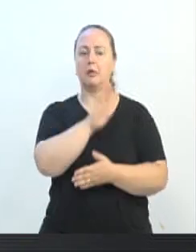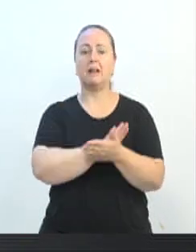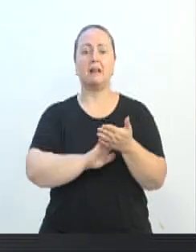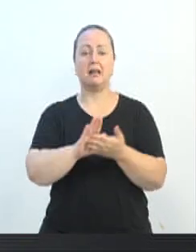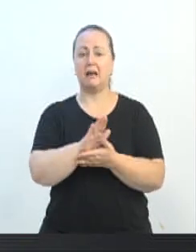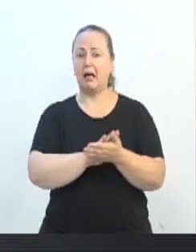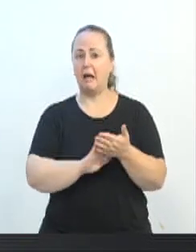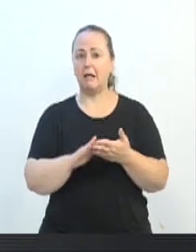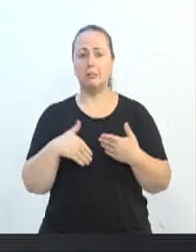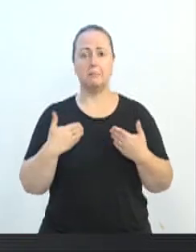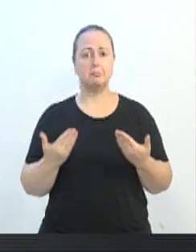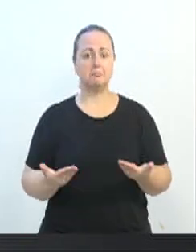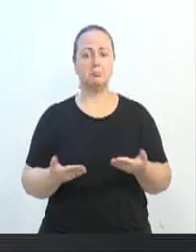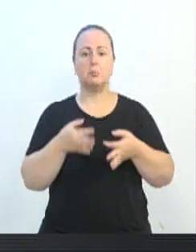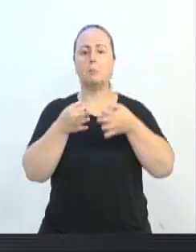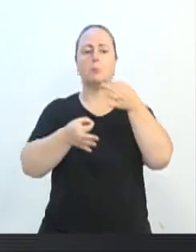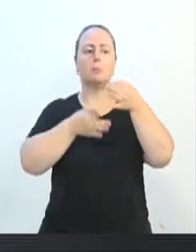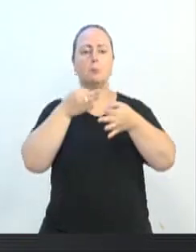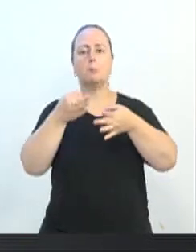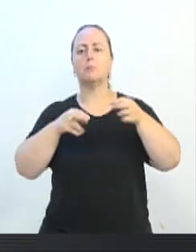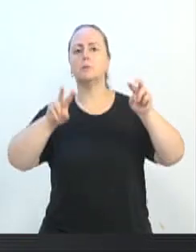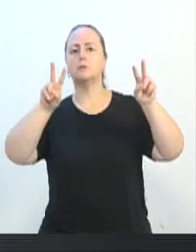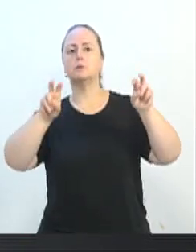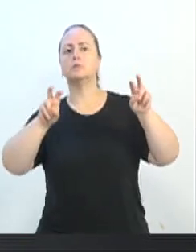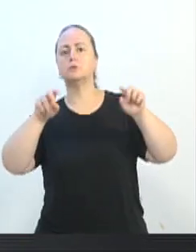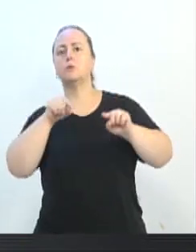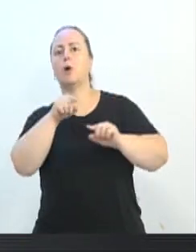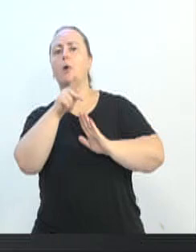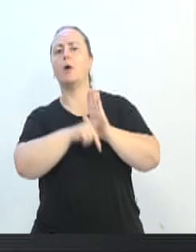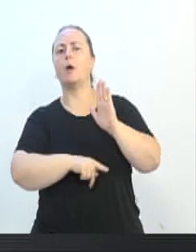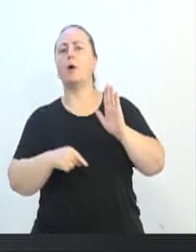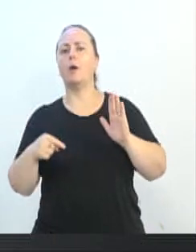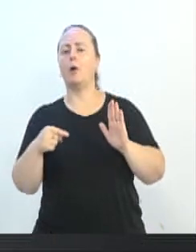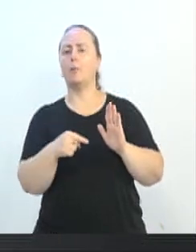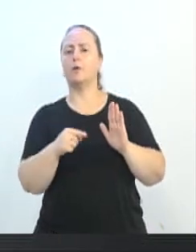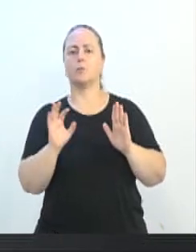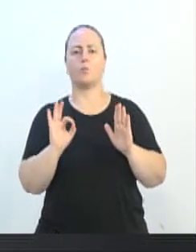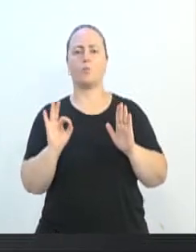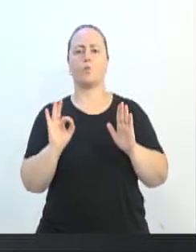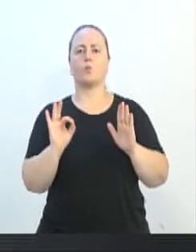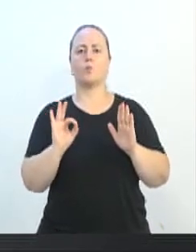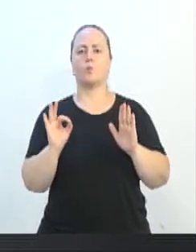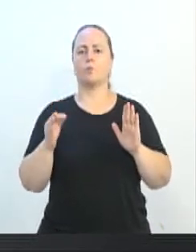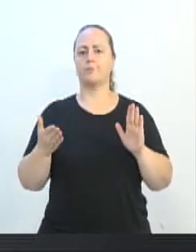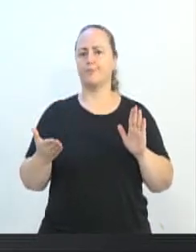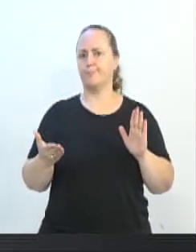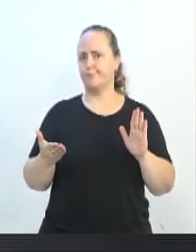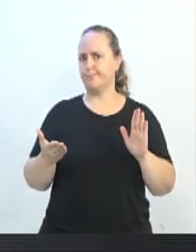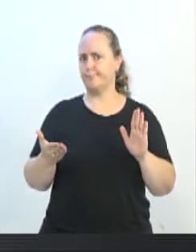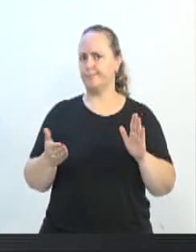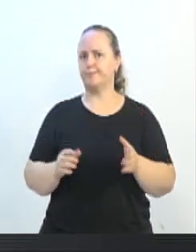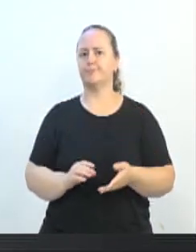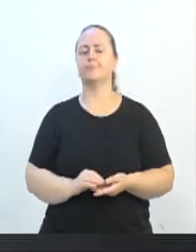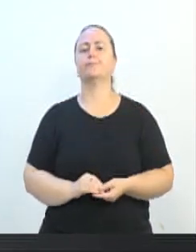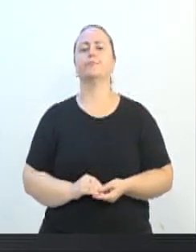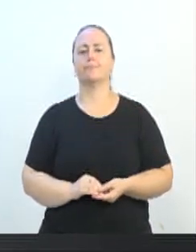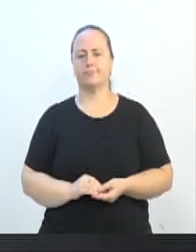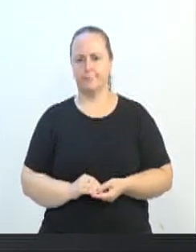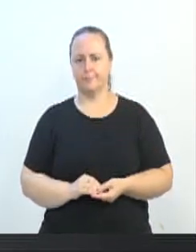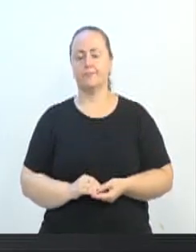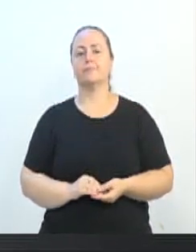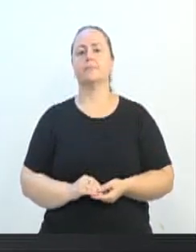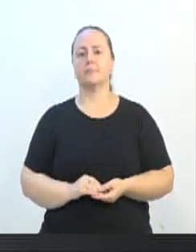matéria, comentando, vereador Maurício, comentando o que aconteceu de bom para a nossa cidade através